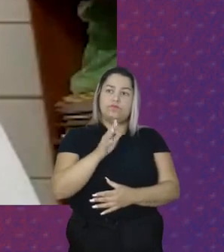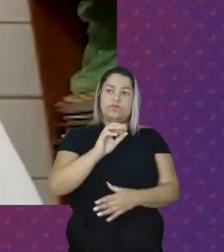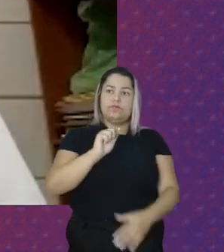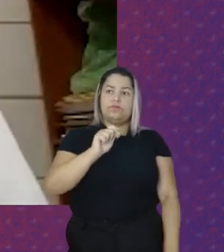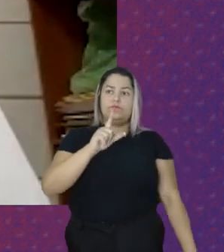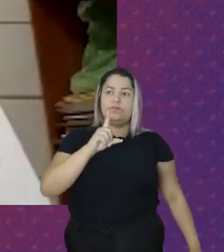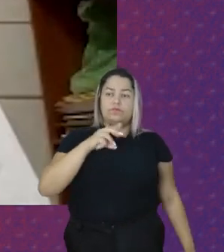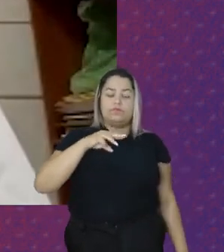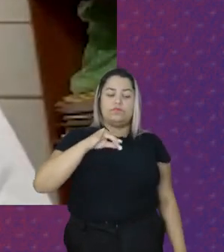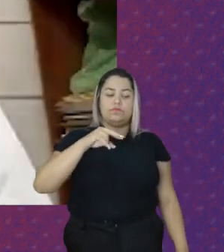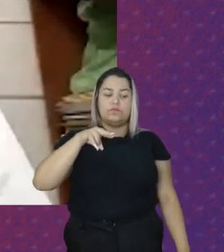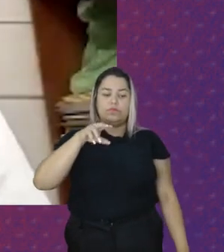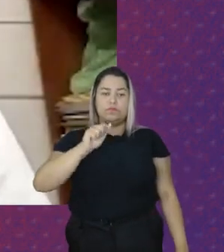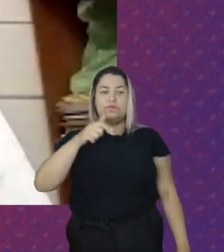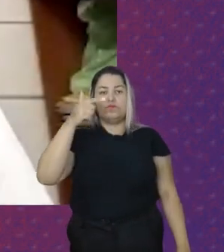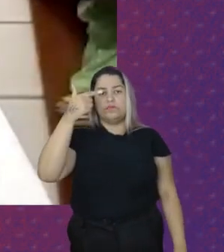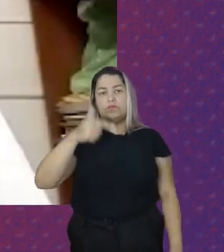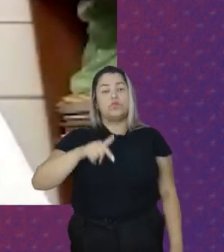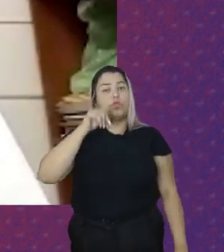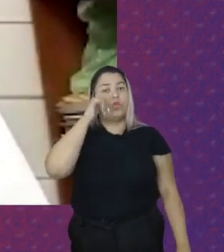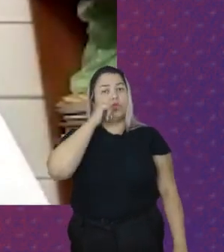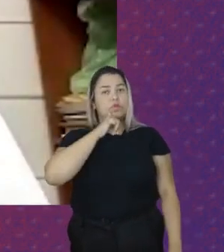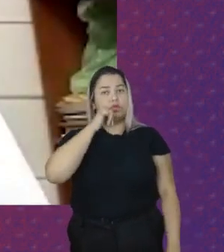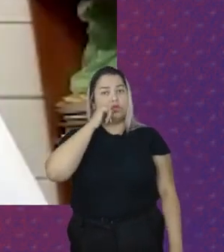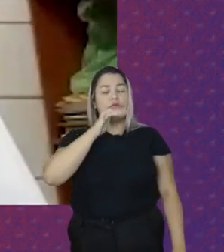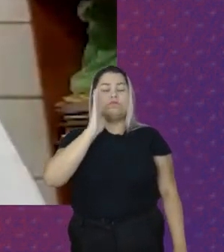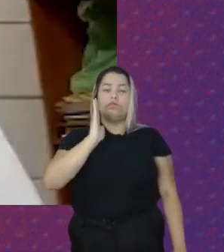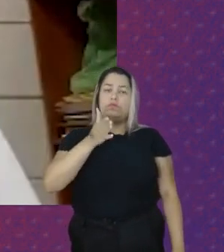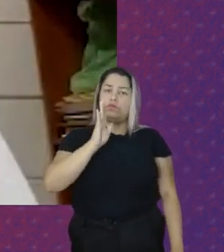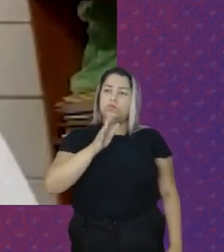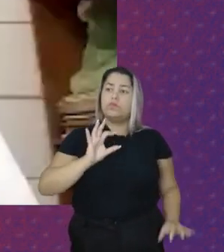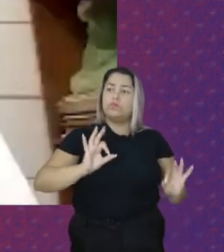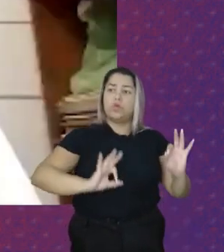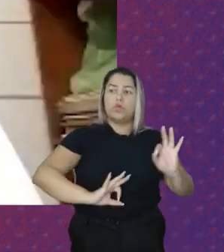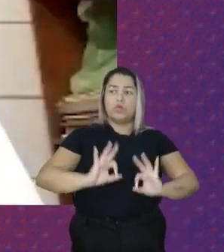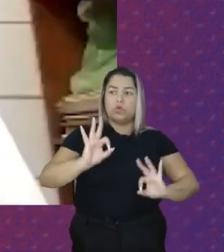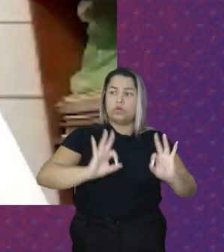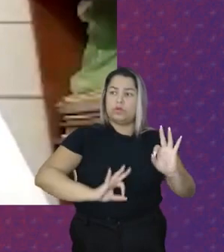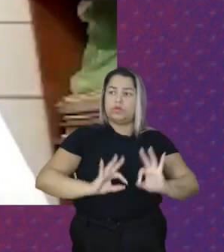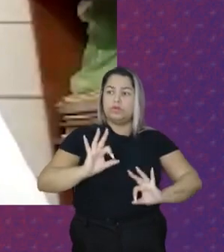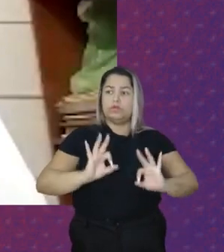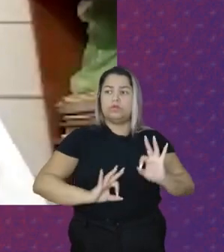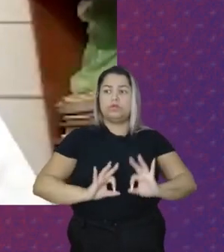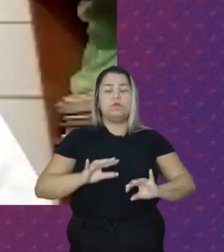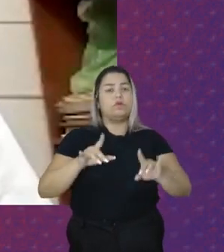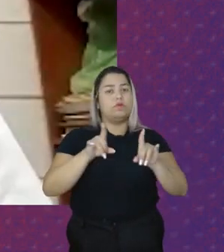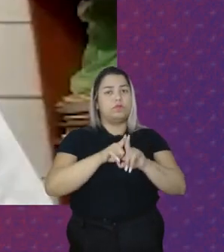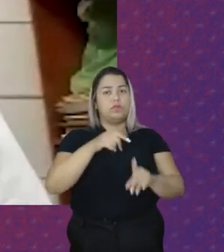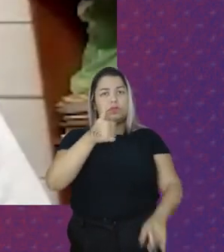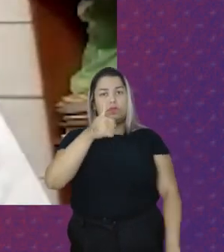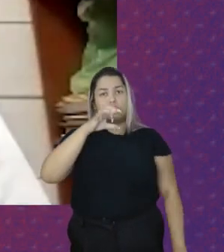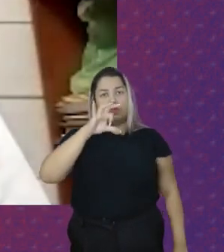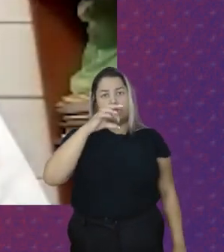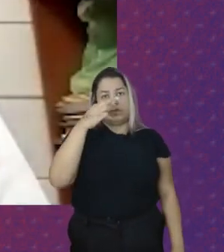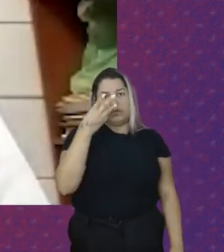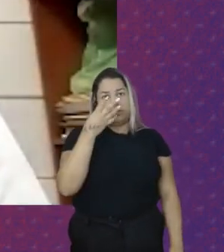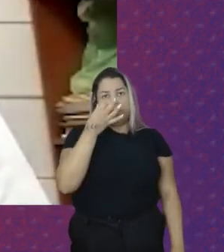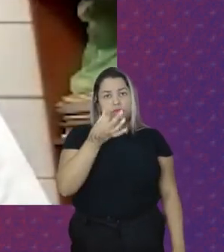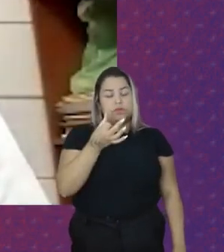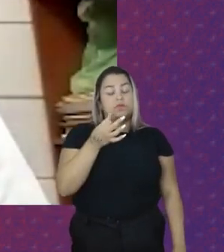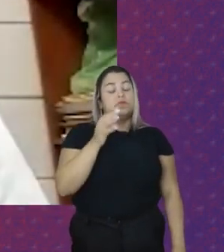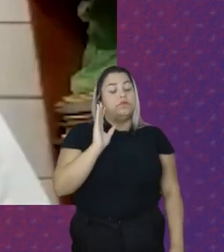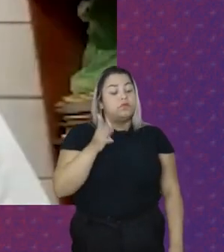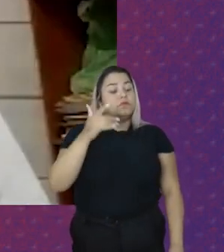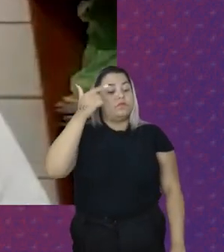Campos Melo Junto com Outras mulheres Já estavam Se organizando Inclusive Em 1936 Ela